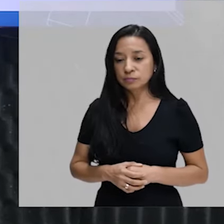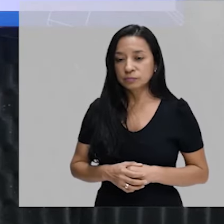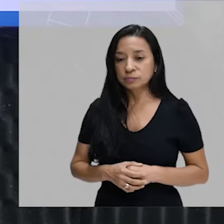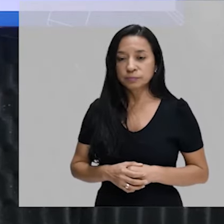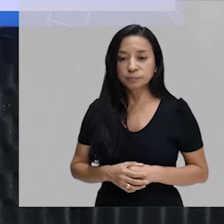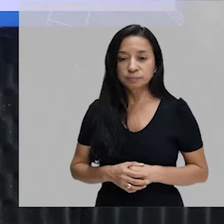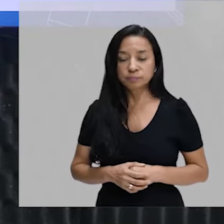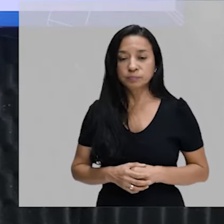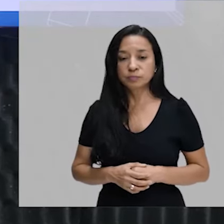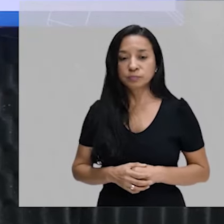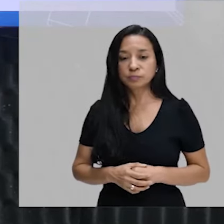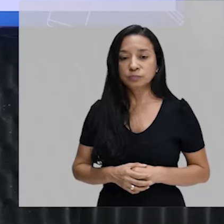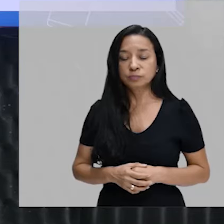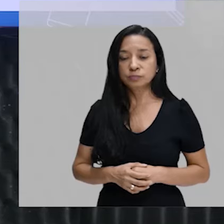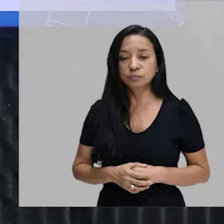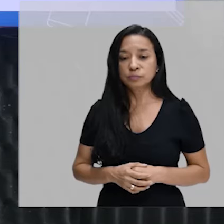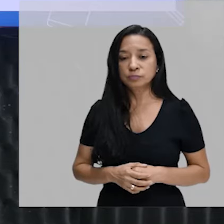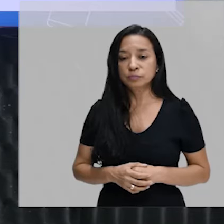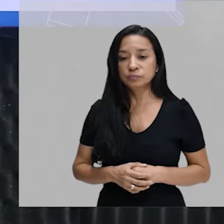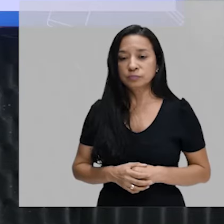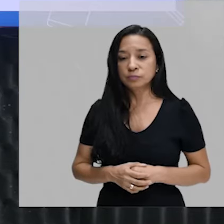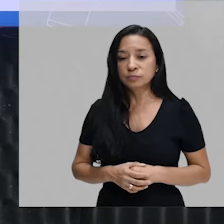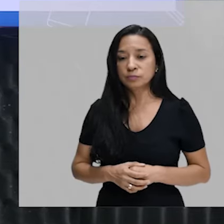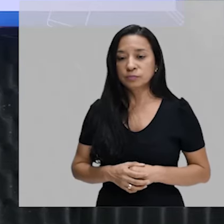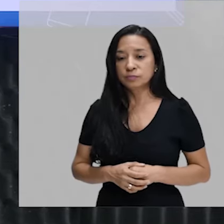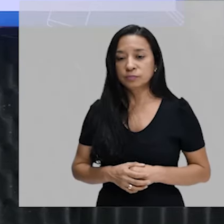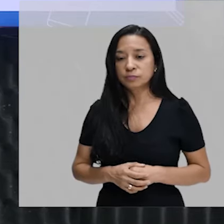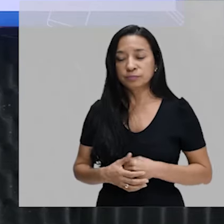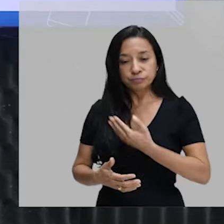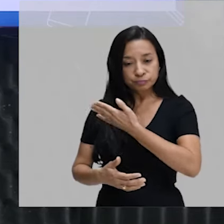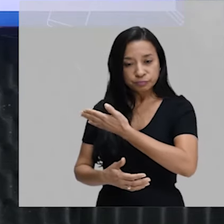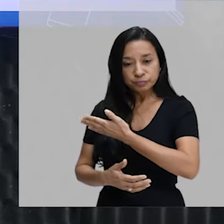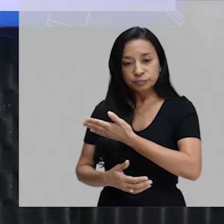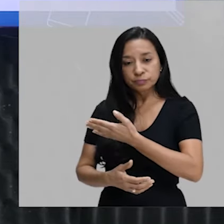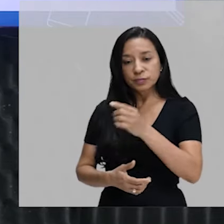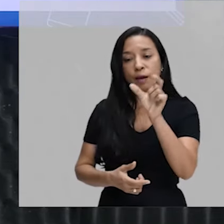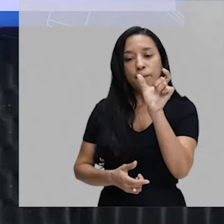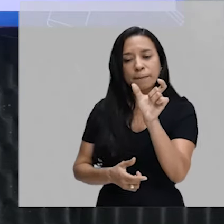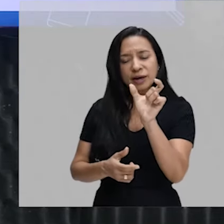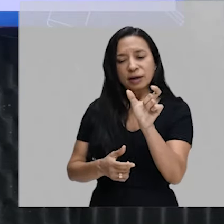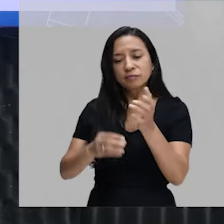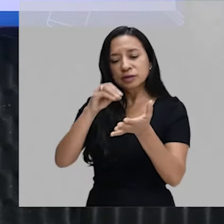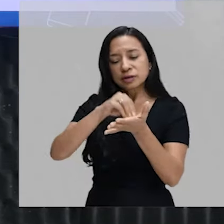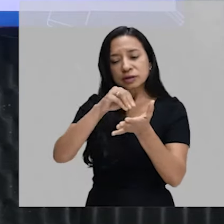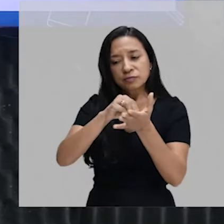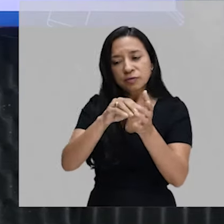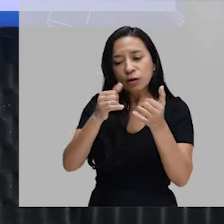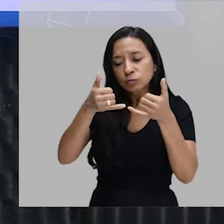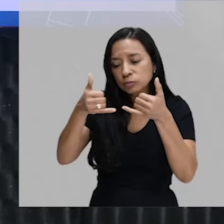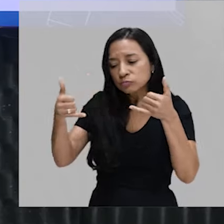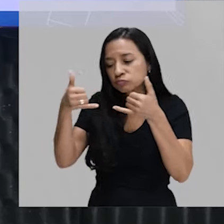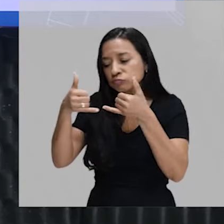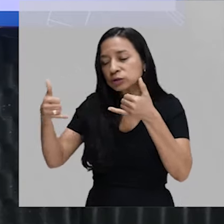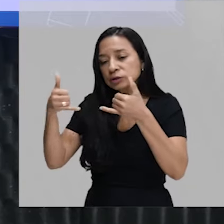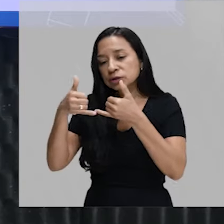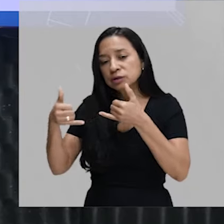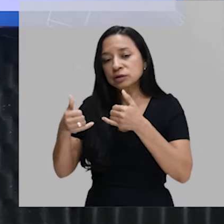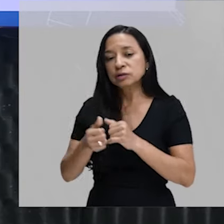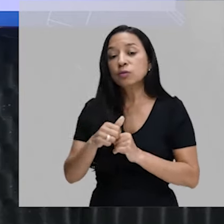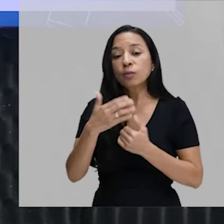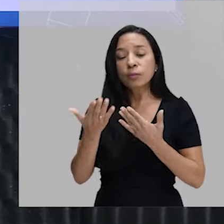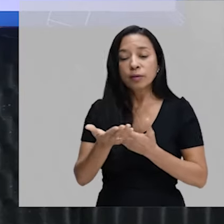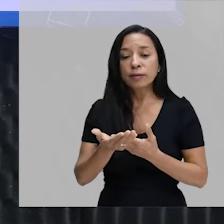célula. Então, aqui ele só vai pedir quais são as palavras que ficam no lugar daquelas lacunas que a gente estava falando agora há pouco.